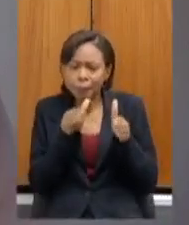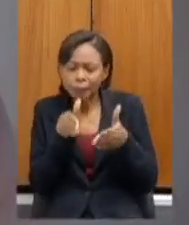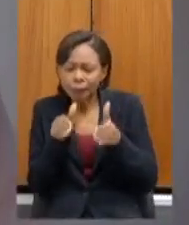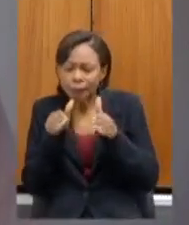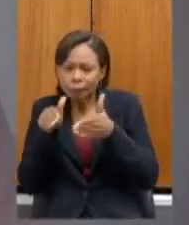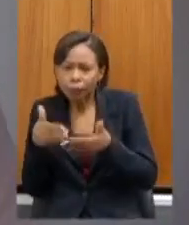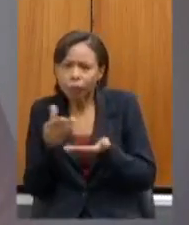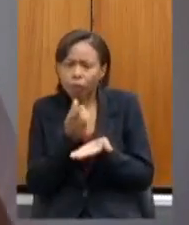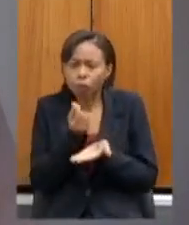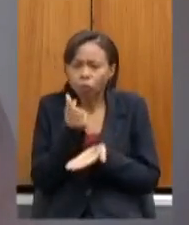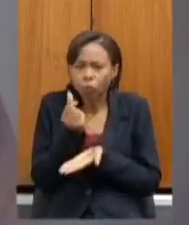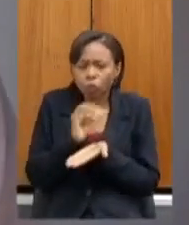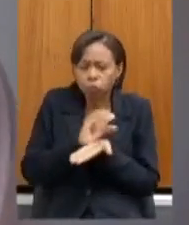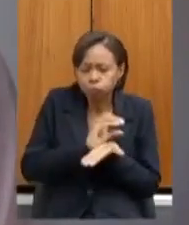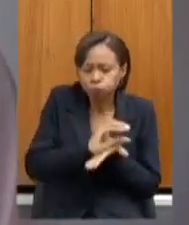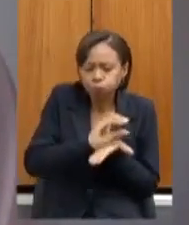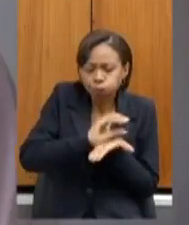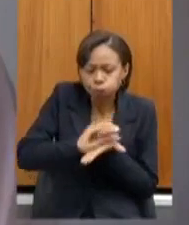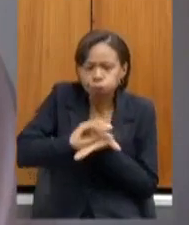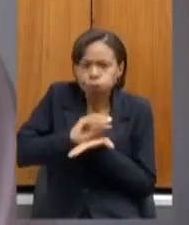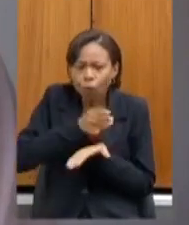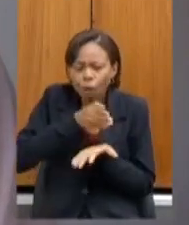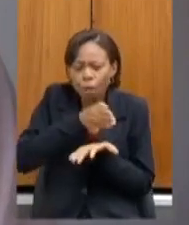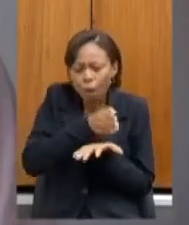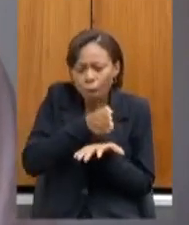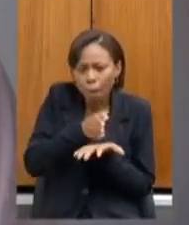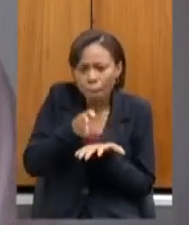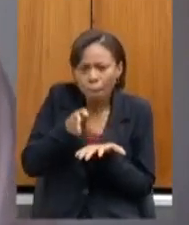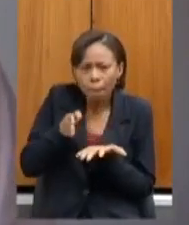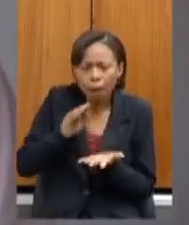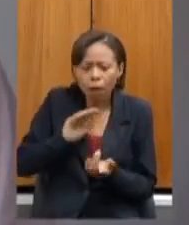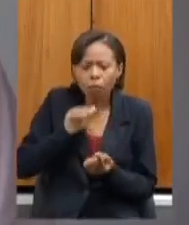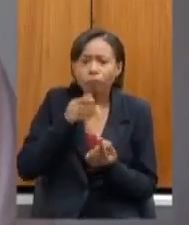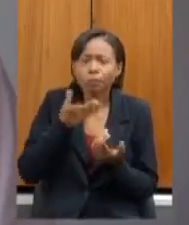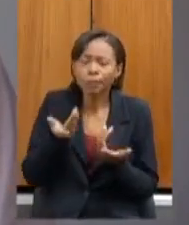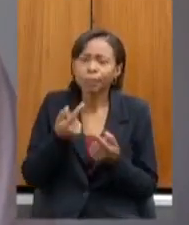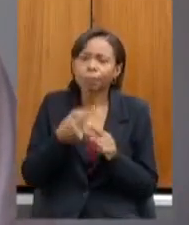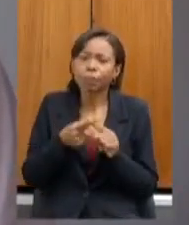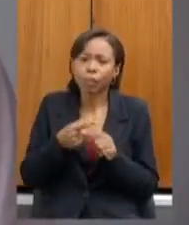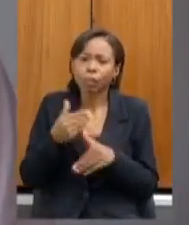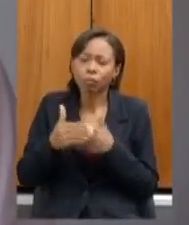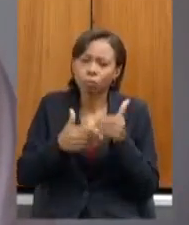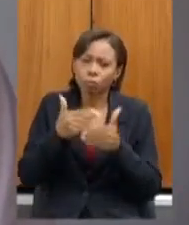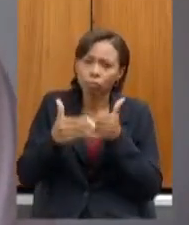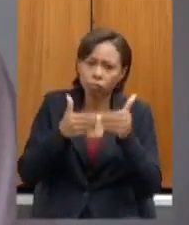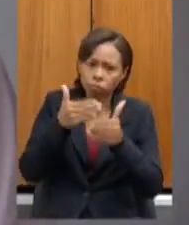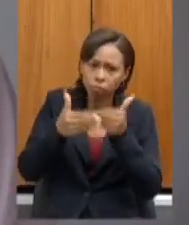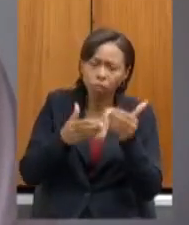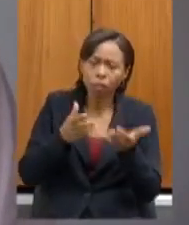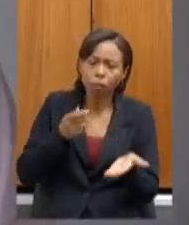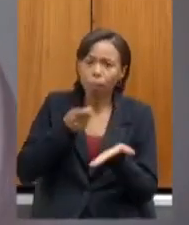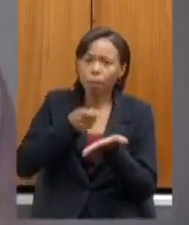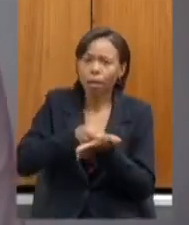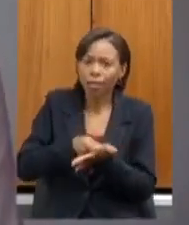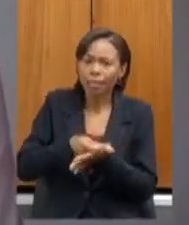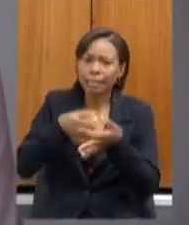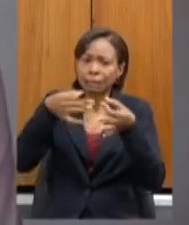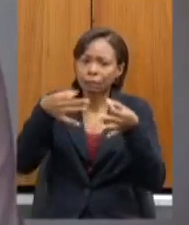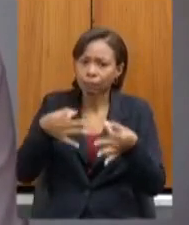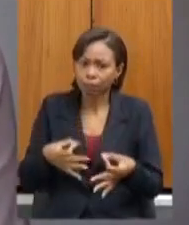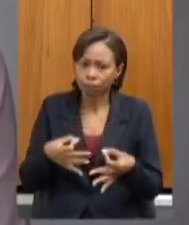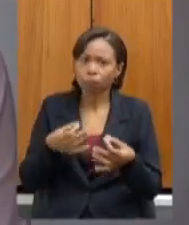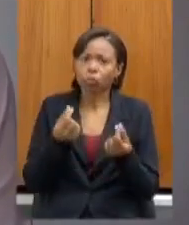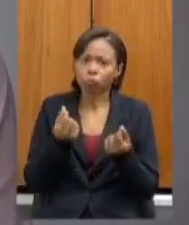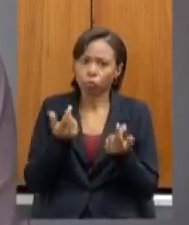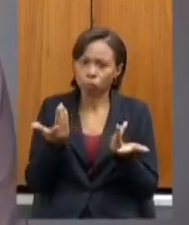recurso que chega para dar andamento para aplicar bem esses recursos